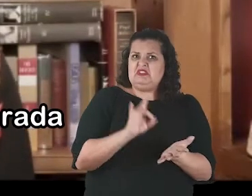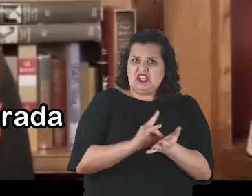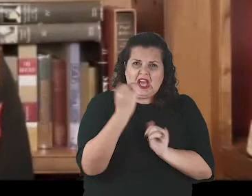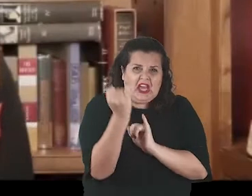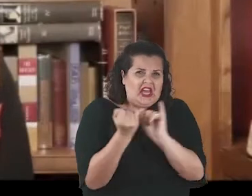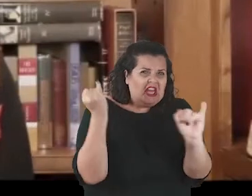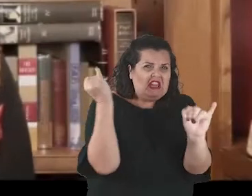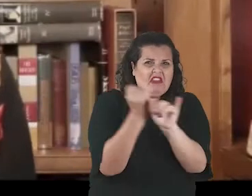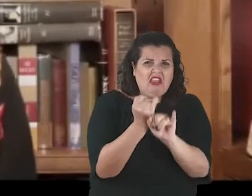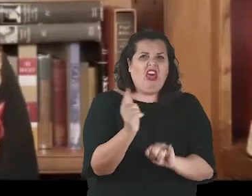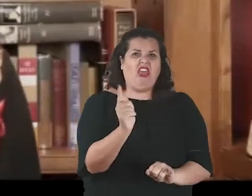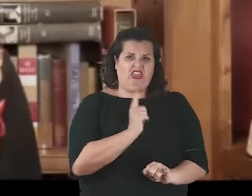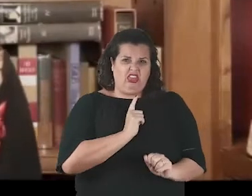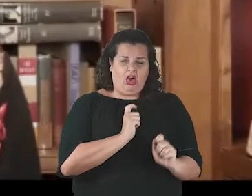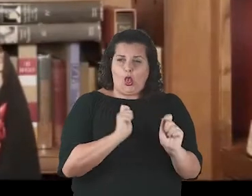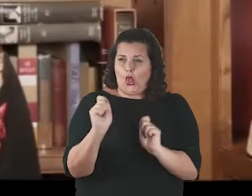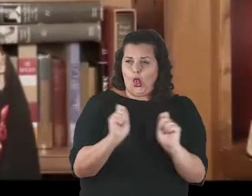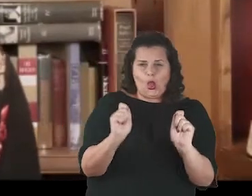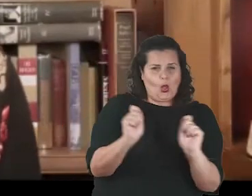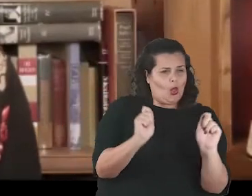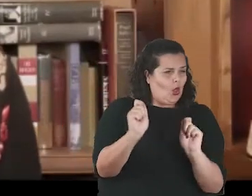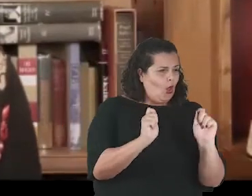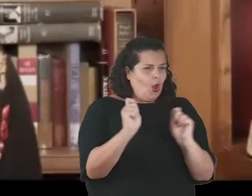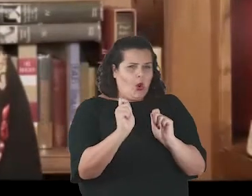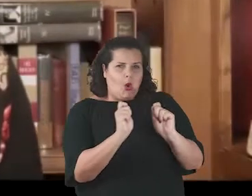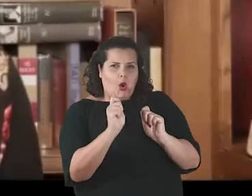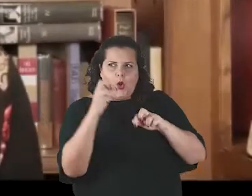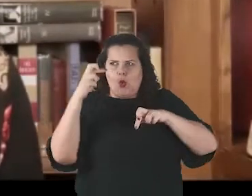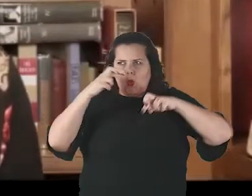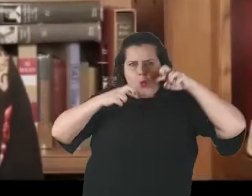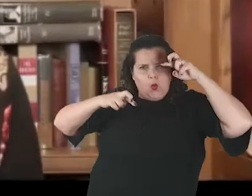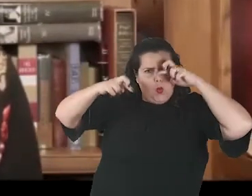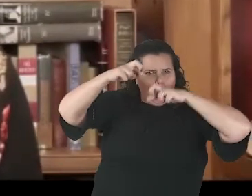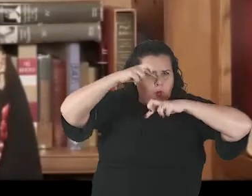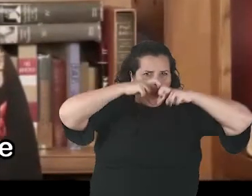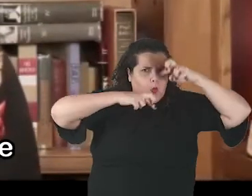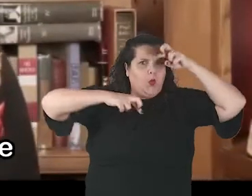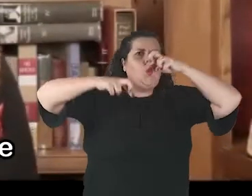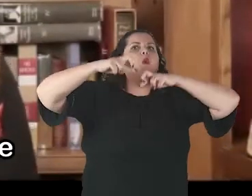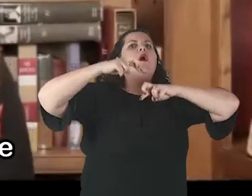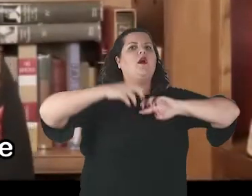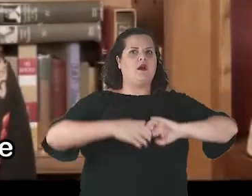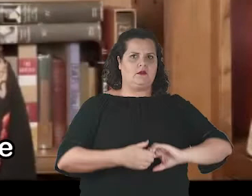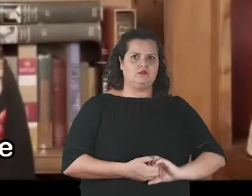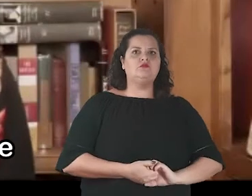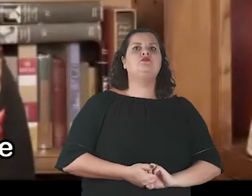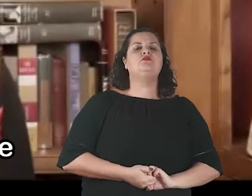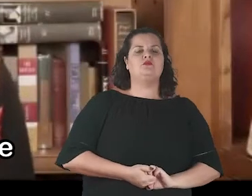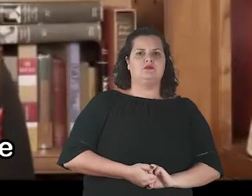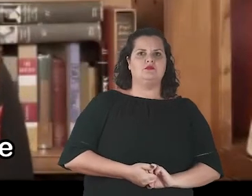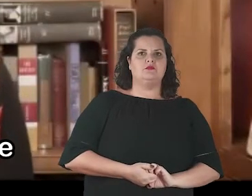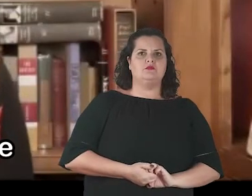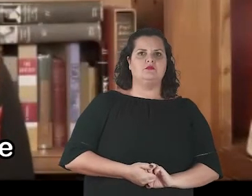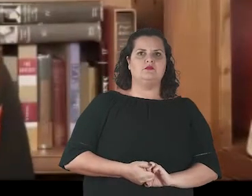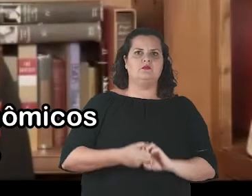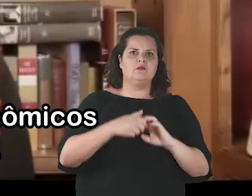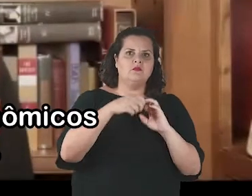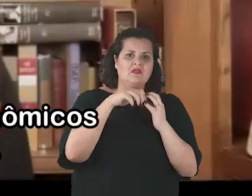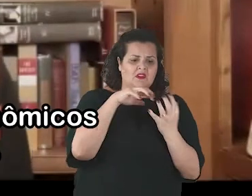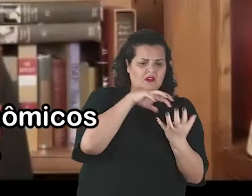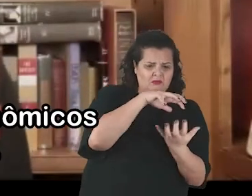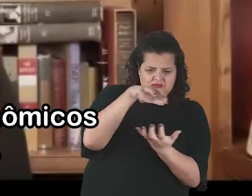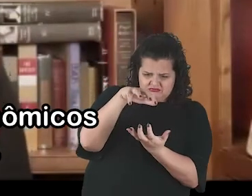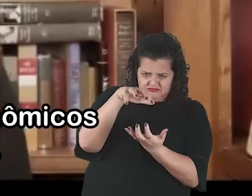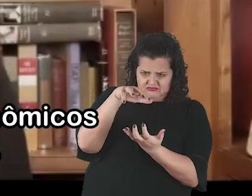pelo capital de vigilância. O mundo em Colmeia das mídias sociais é desenvolvido rigorosamente